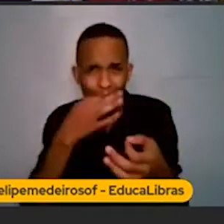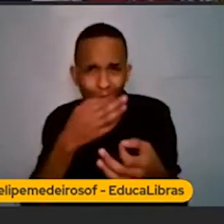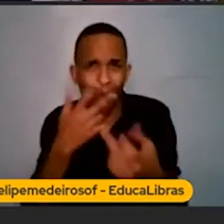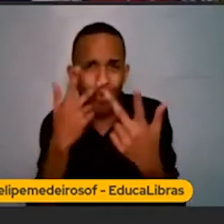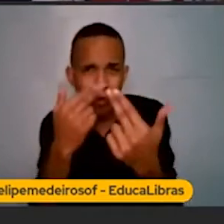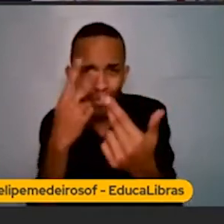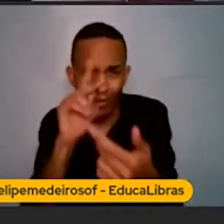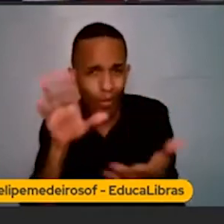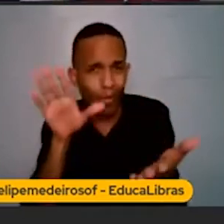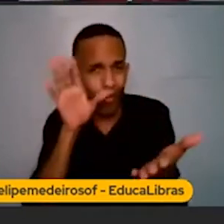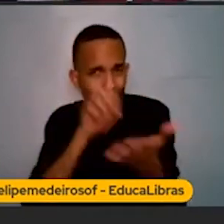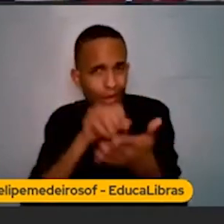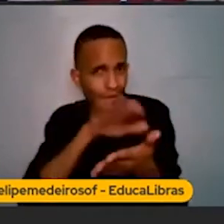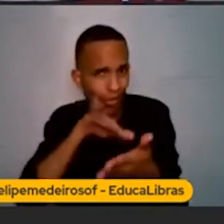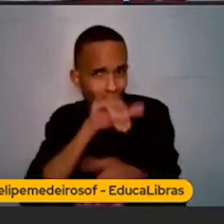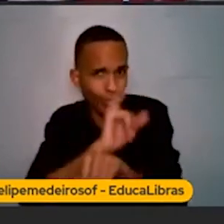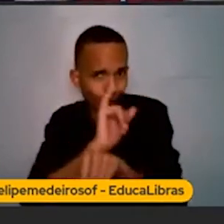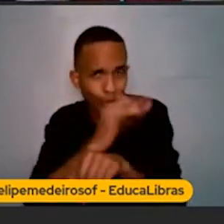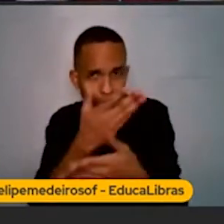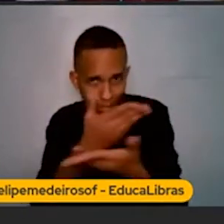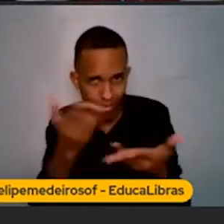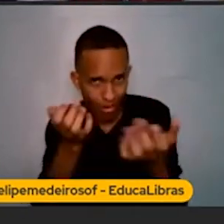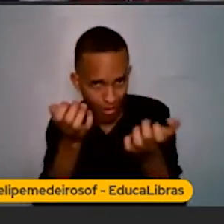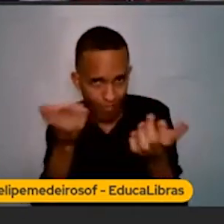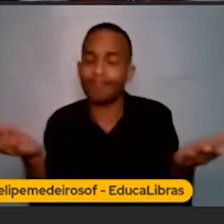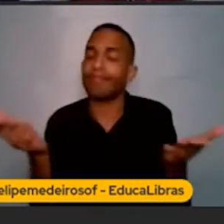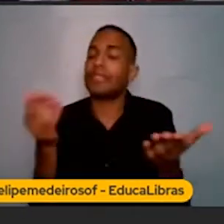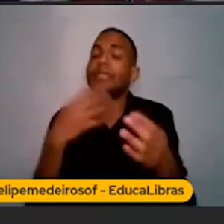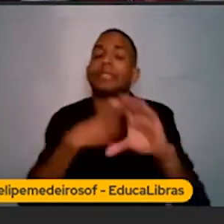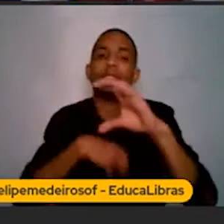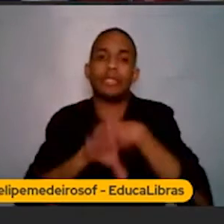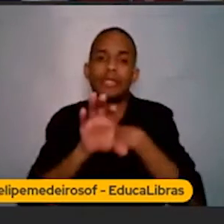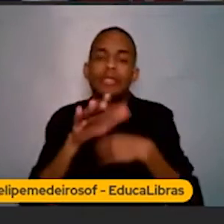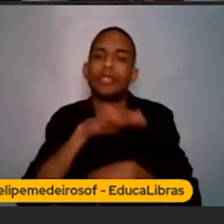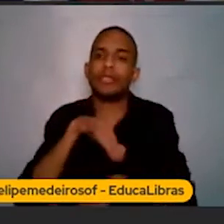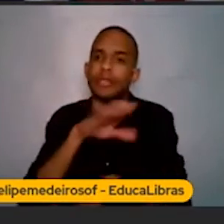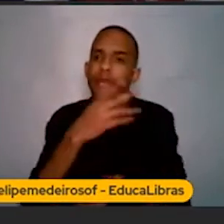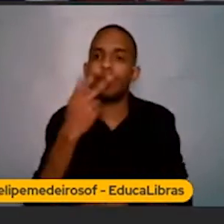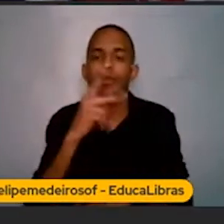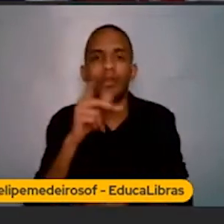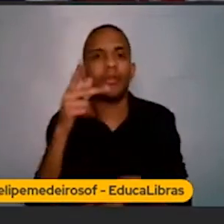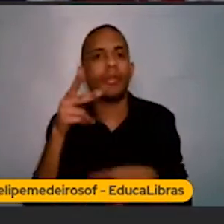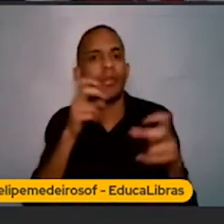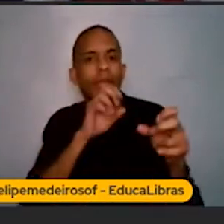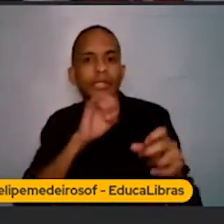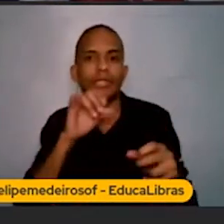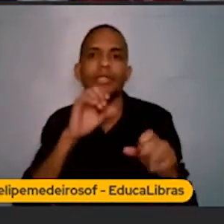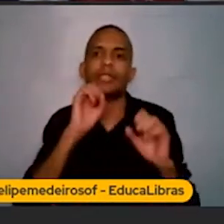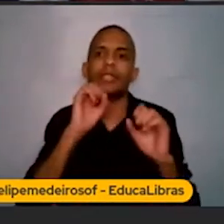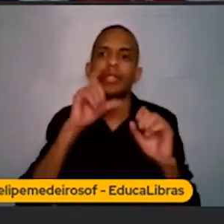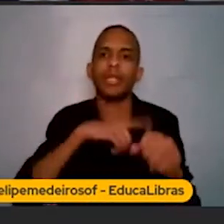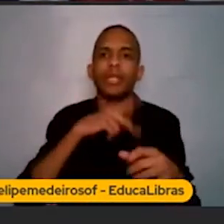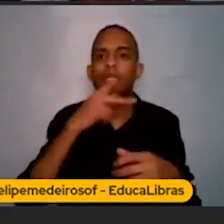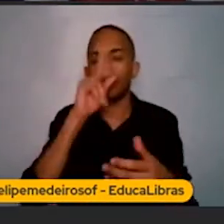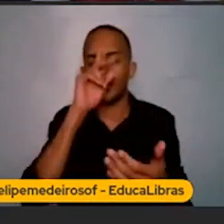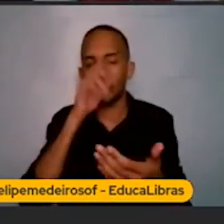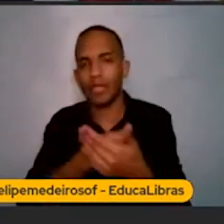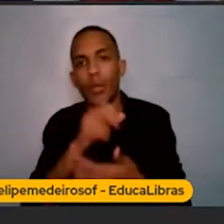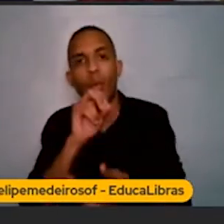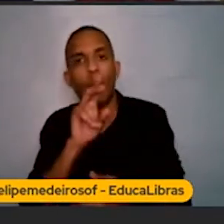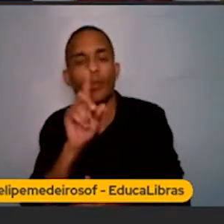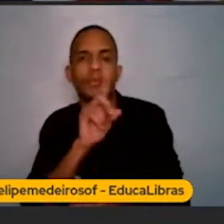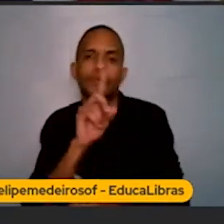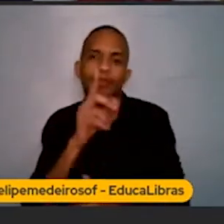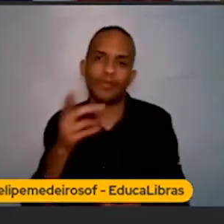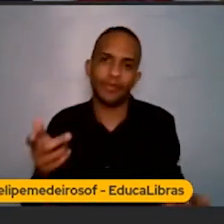seu canal? Então, é justamente isso. Se coloque no lugar dos outros para você ver se você toma aquela decisão ou não. Porque se